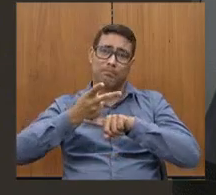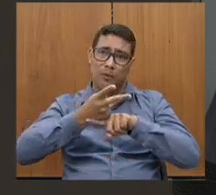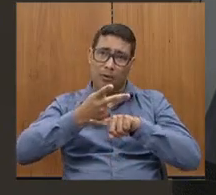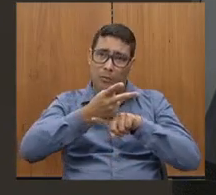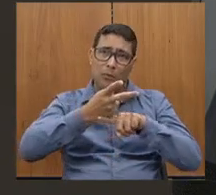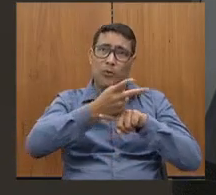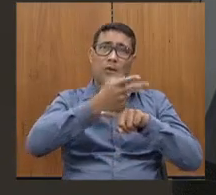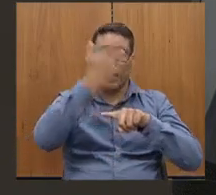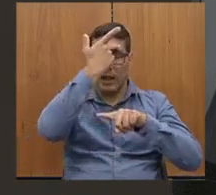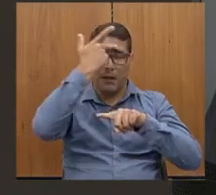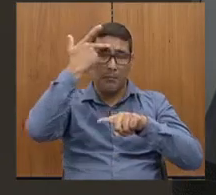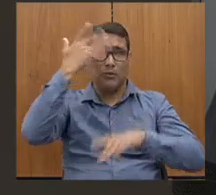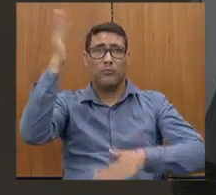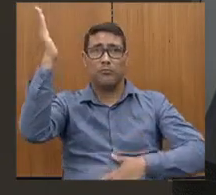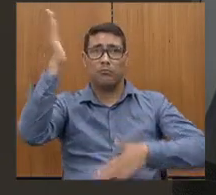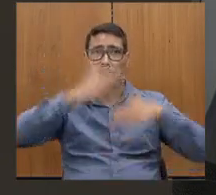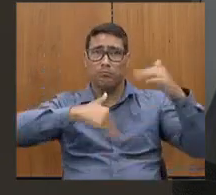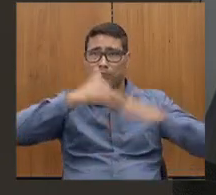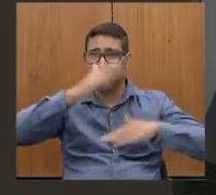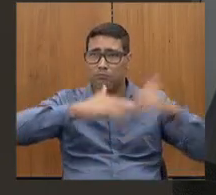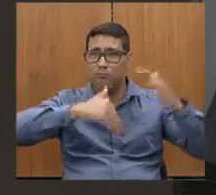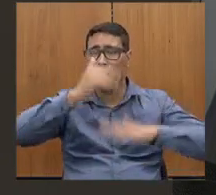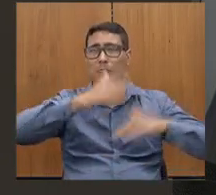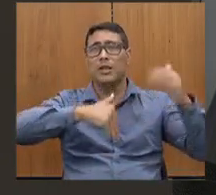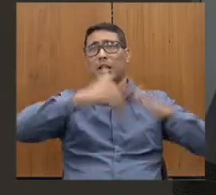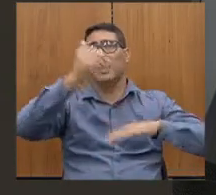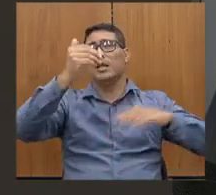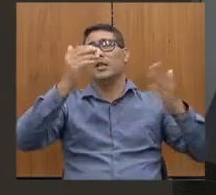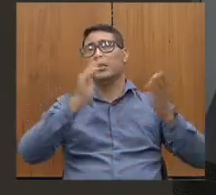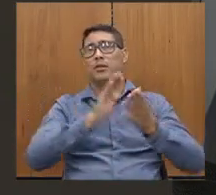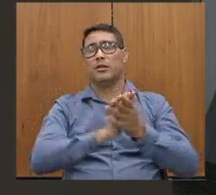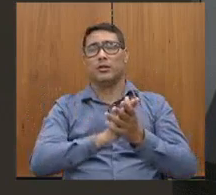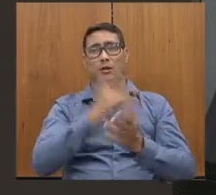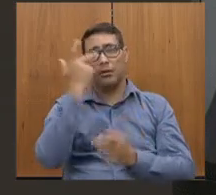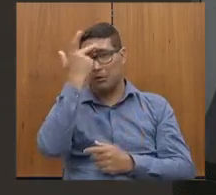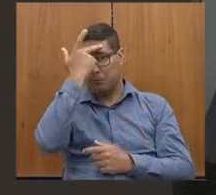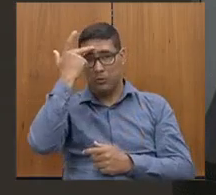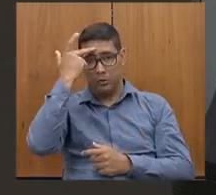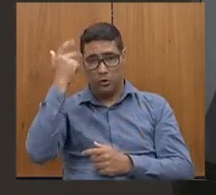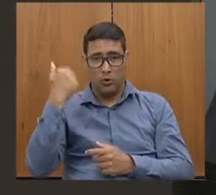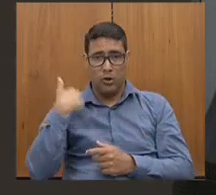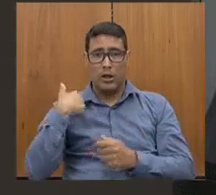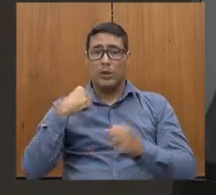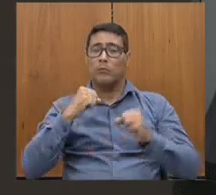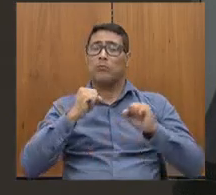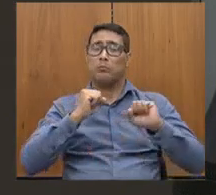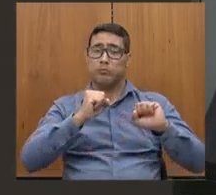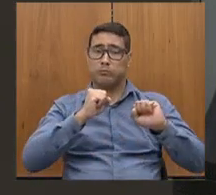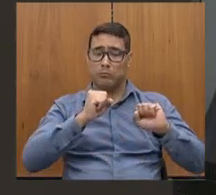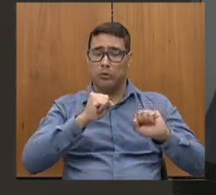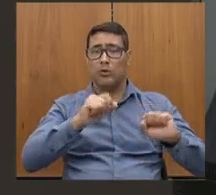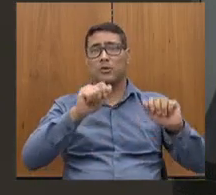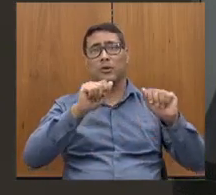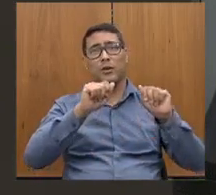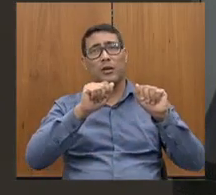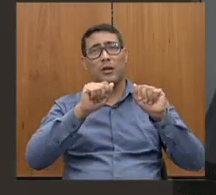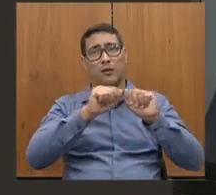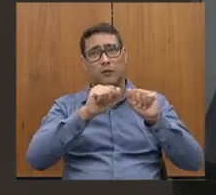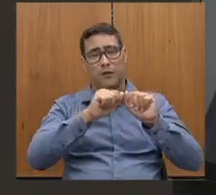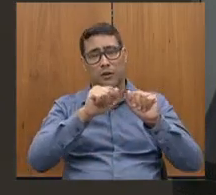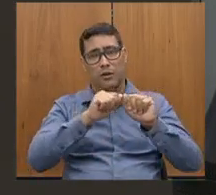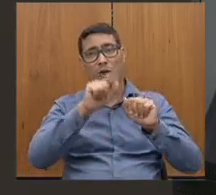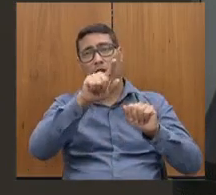pessoas competentes, pessoas que pudessem fazer do